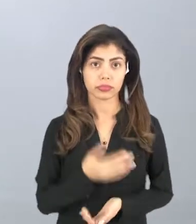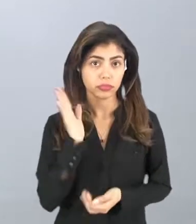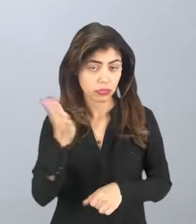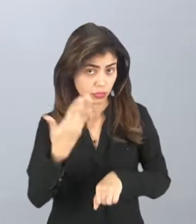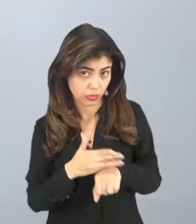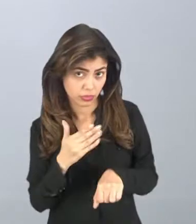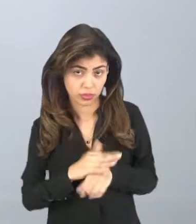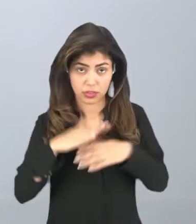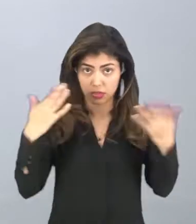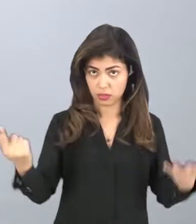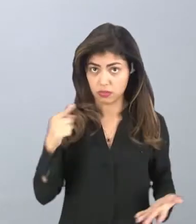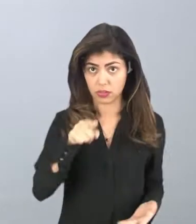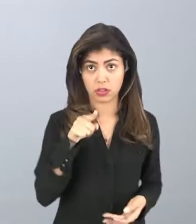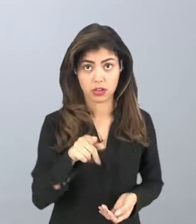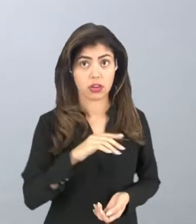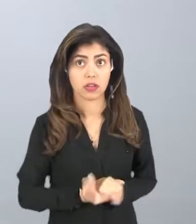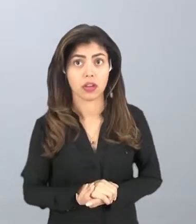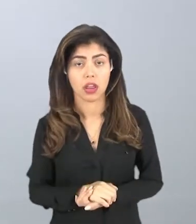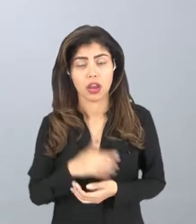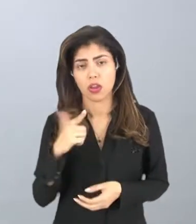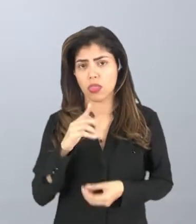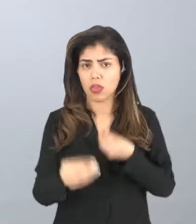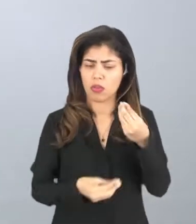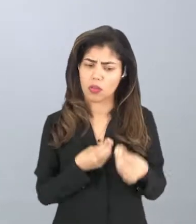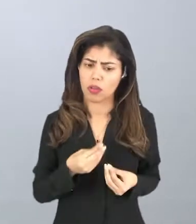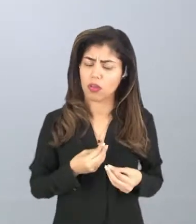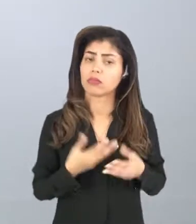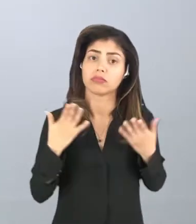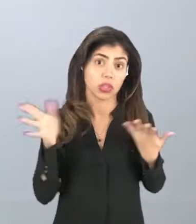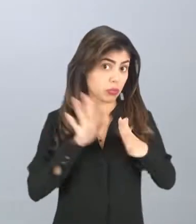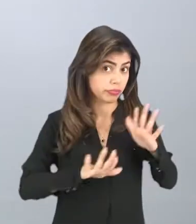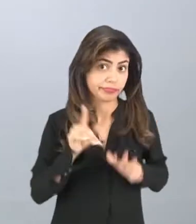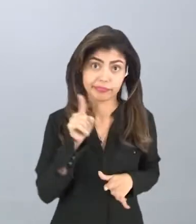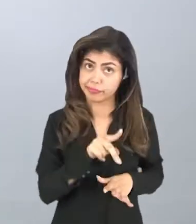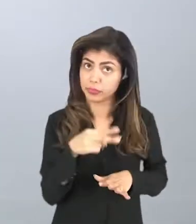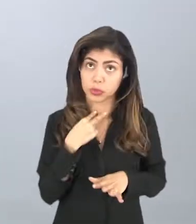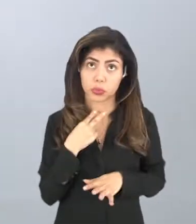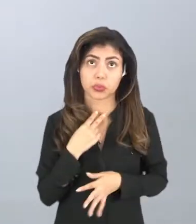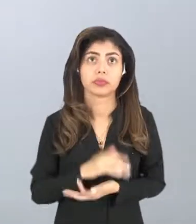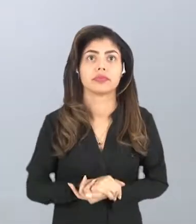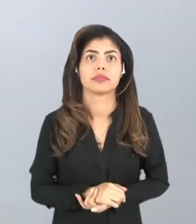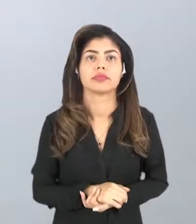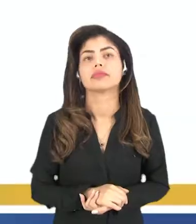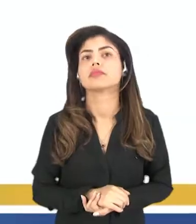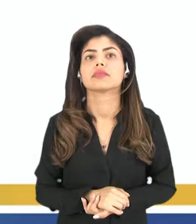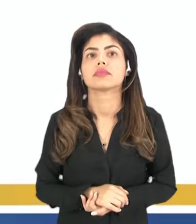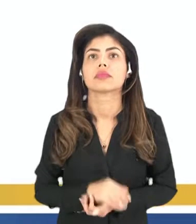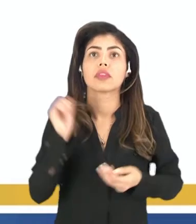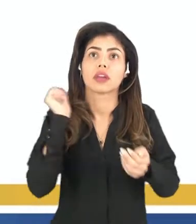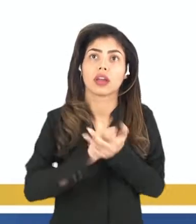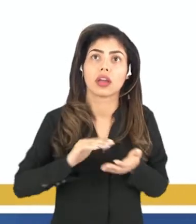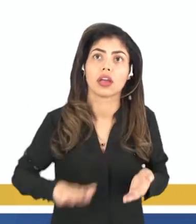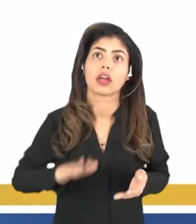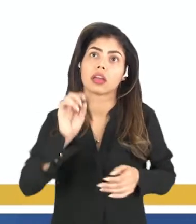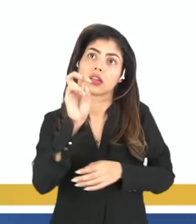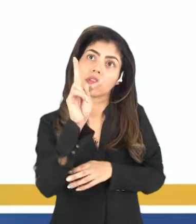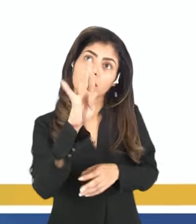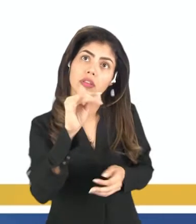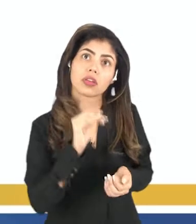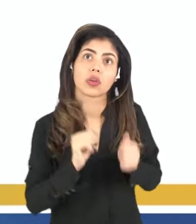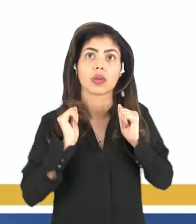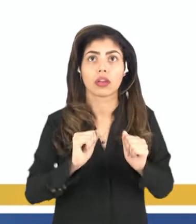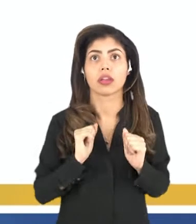treinada. Então isso não é recomendado, né? Continuando. As atividades de aventura